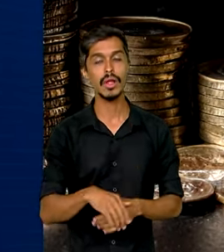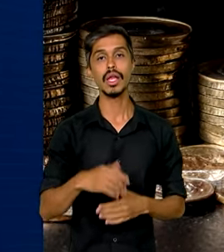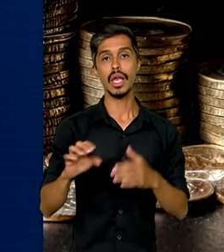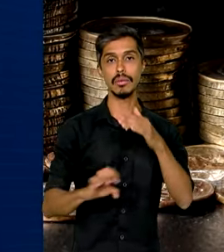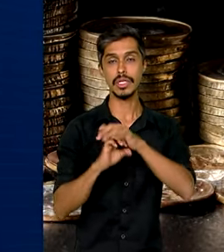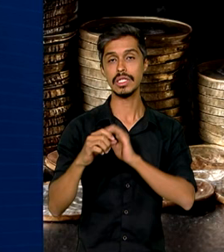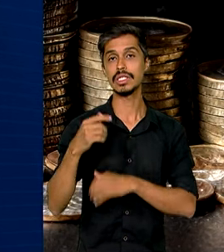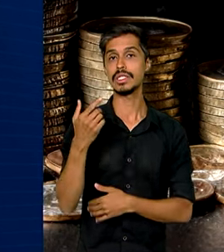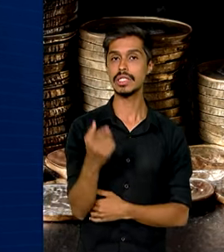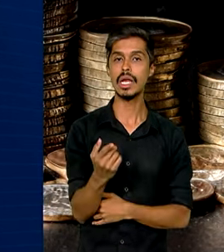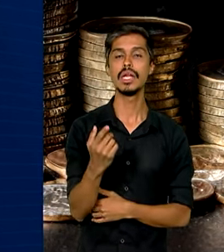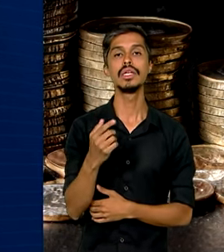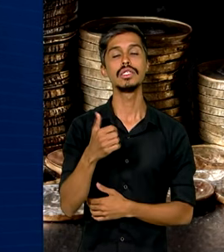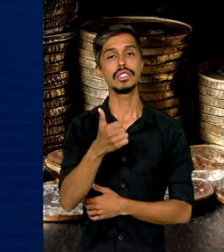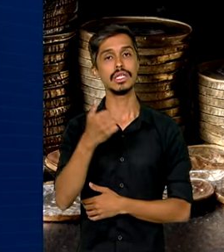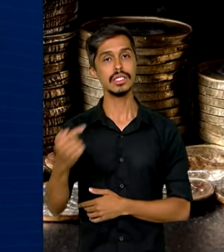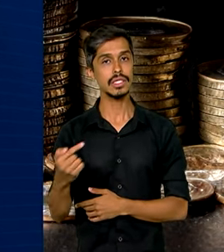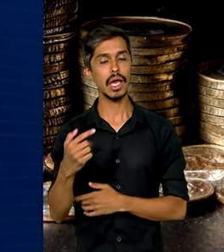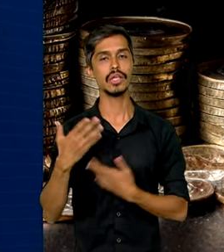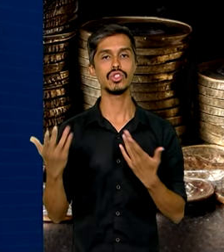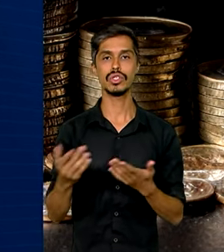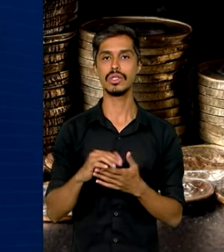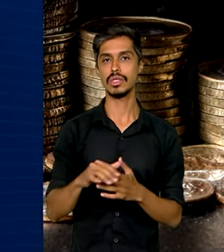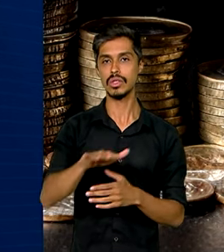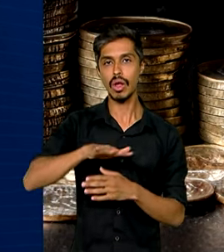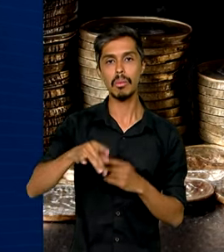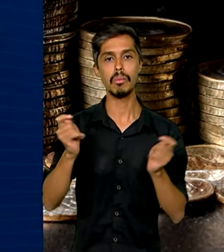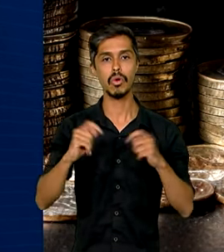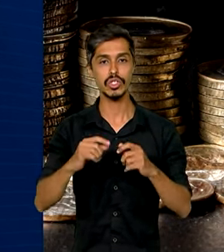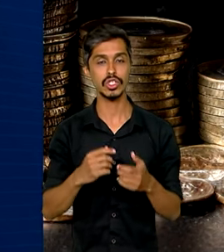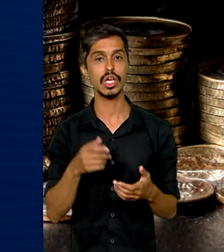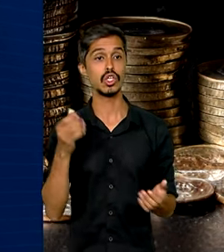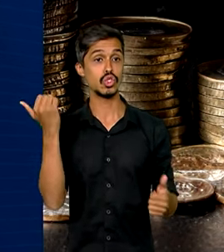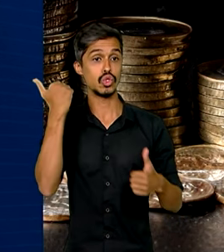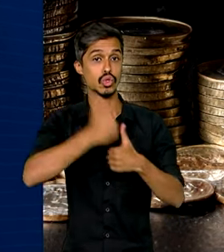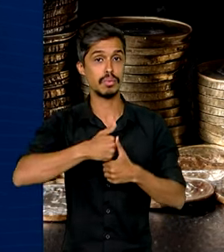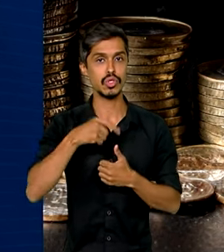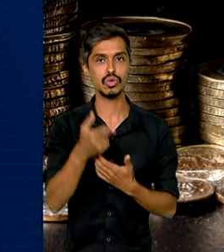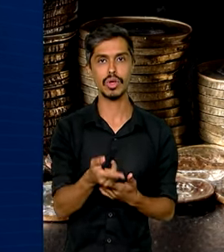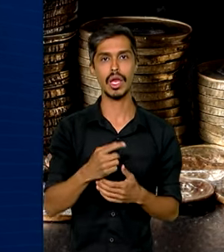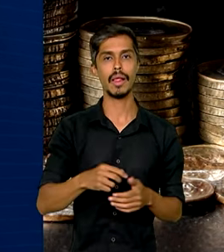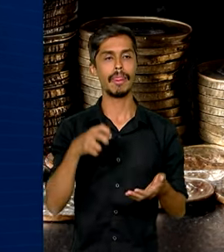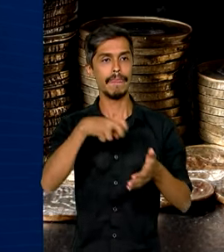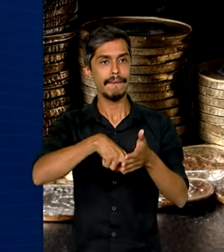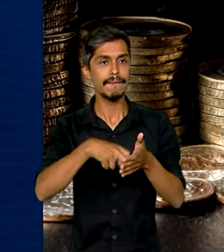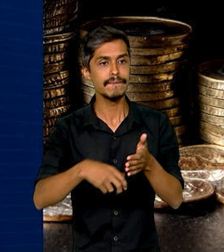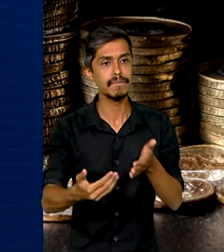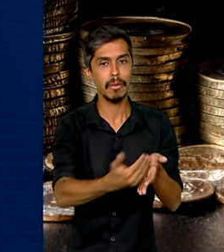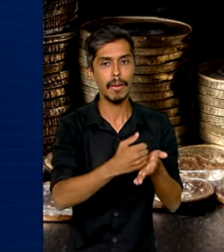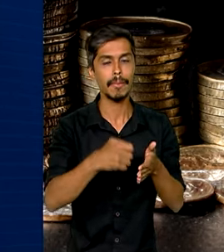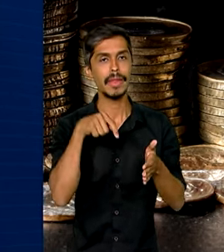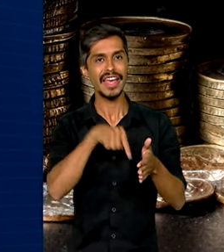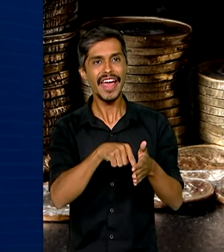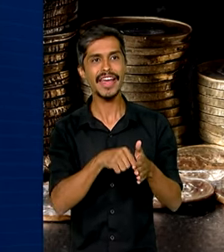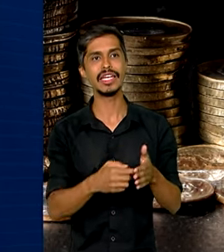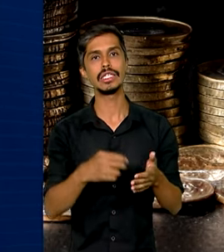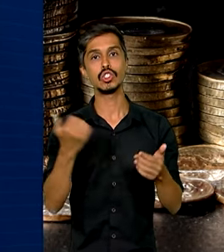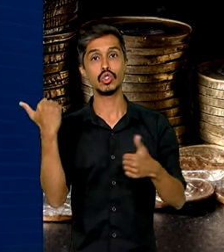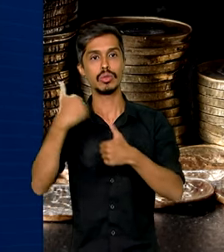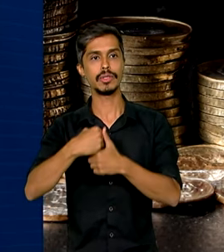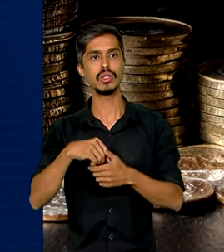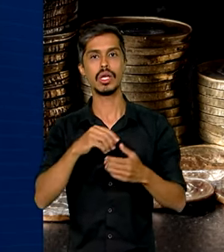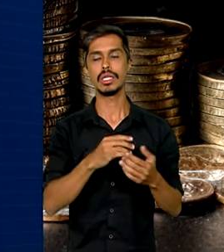de 17 setores poderiam substituir a contribuição previdenciária de 20% de imposto sobre os salários dos